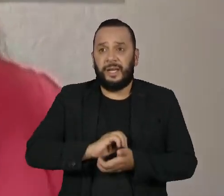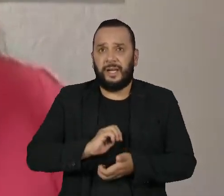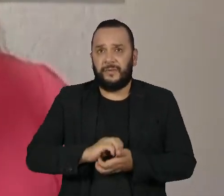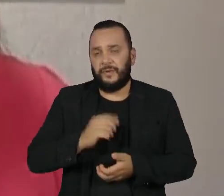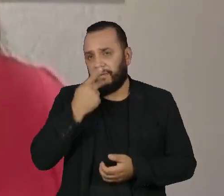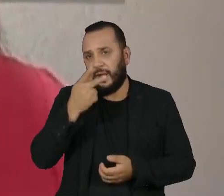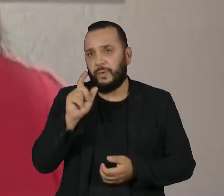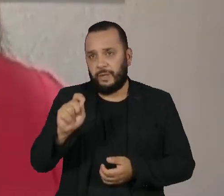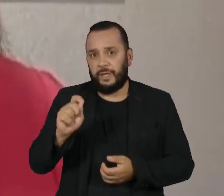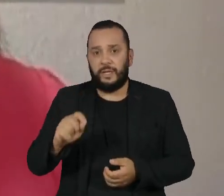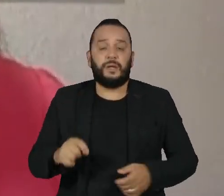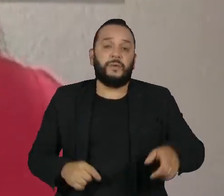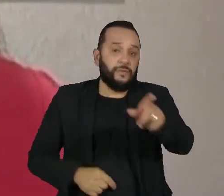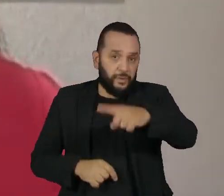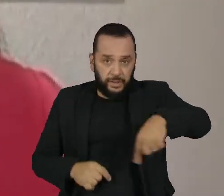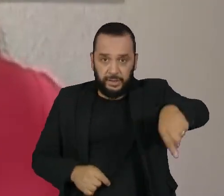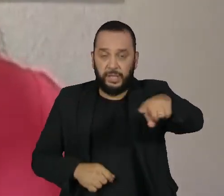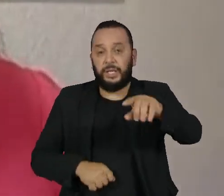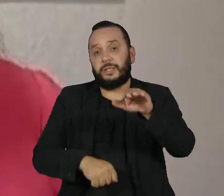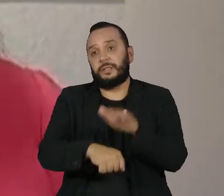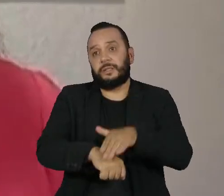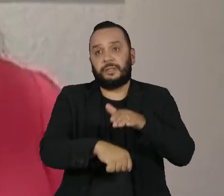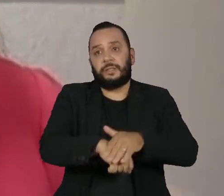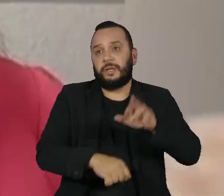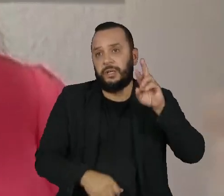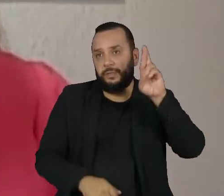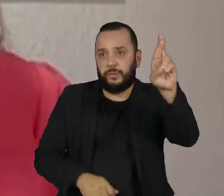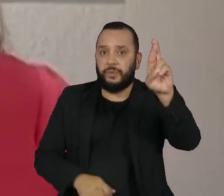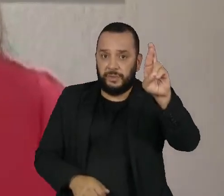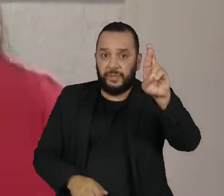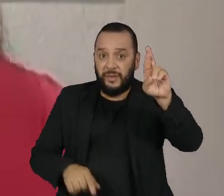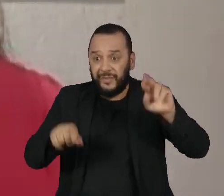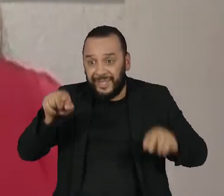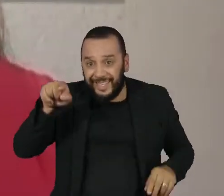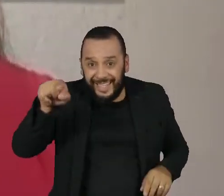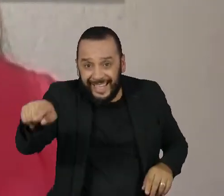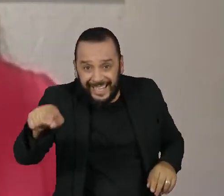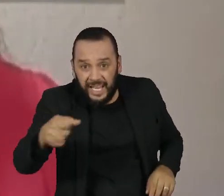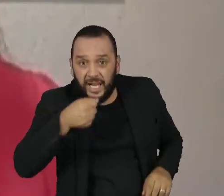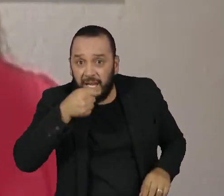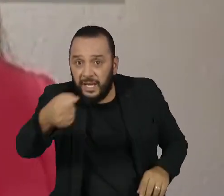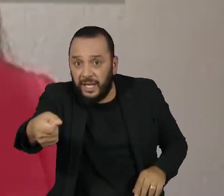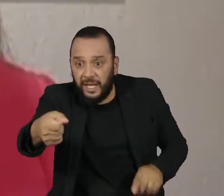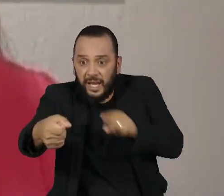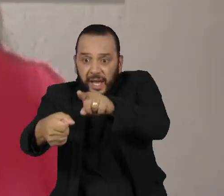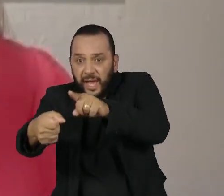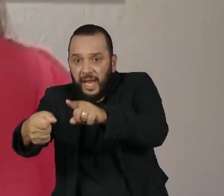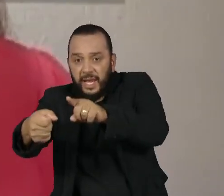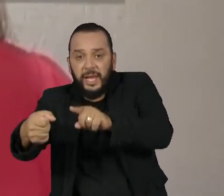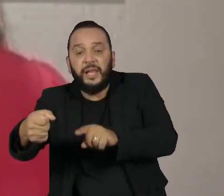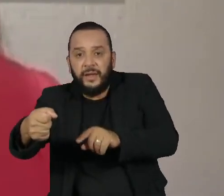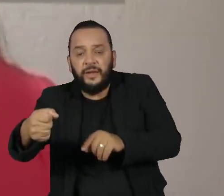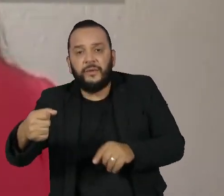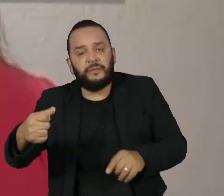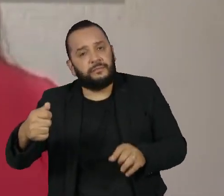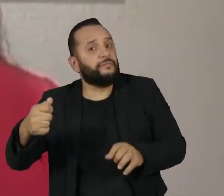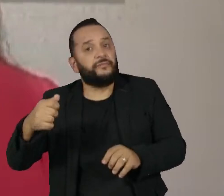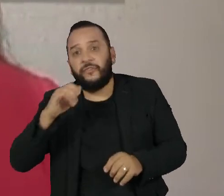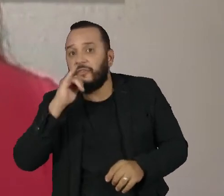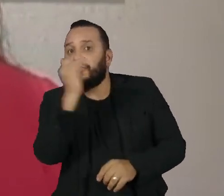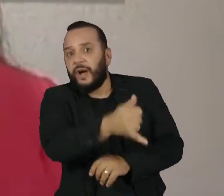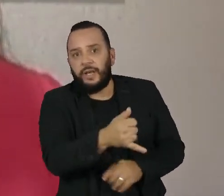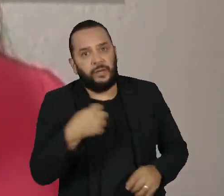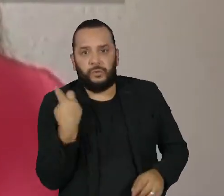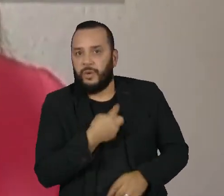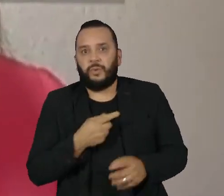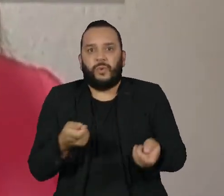diz assim, vocês são responsáveis pelo que o entrevistado fala, a gente não tem total controle